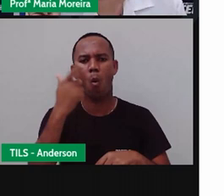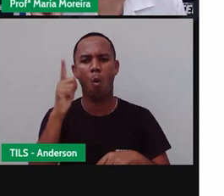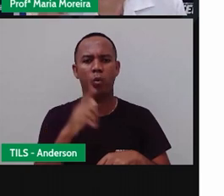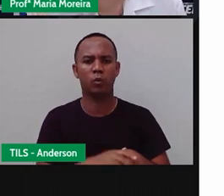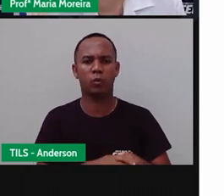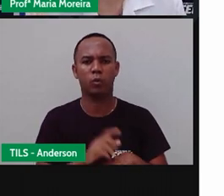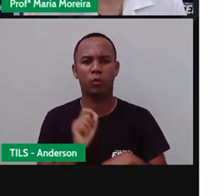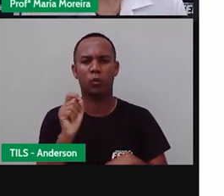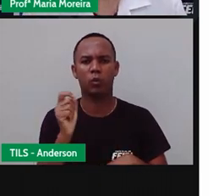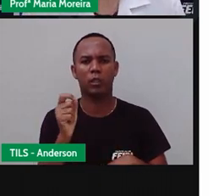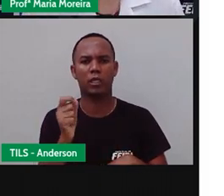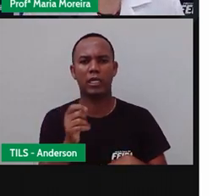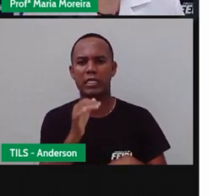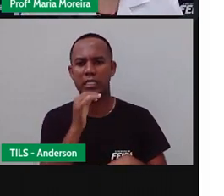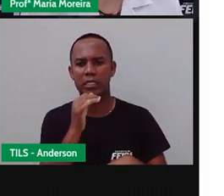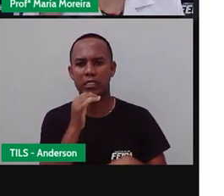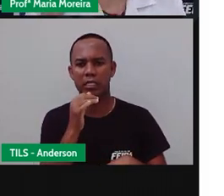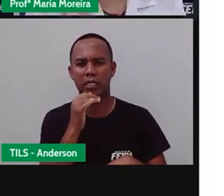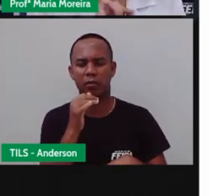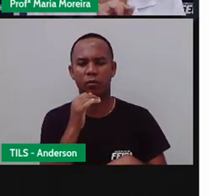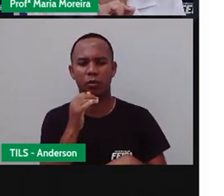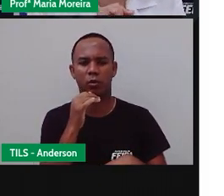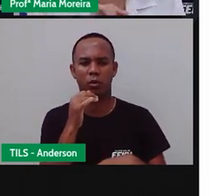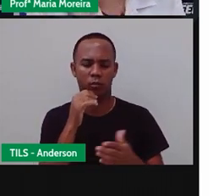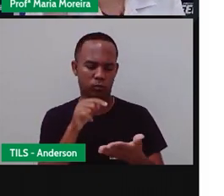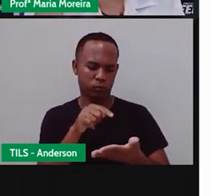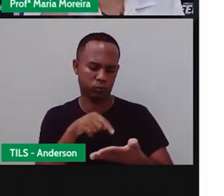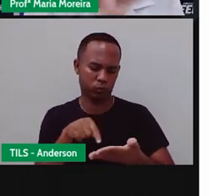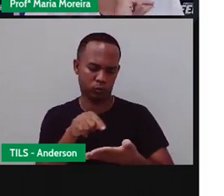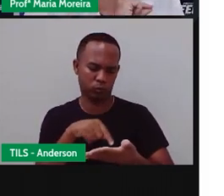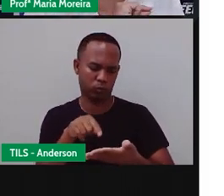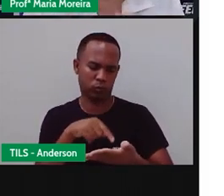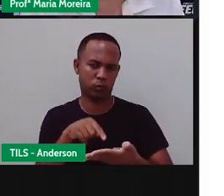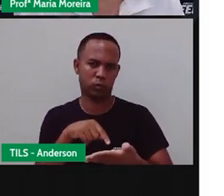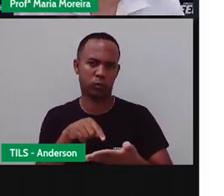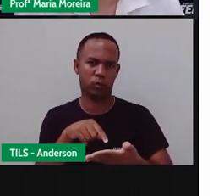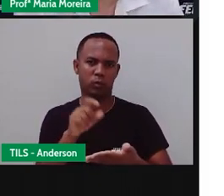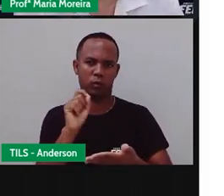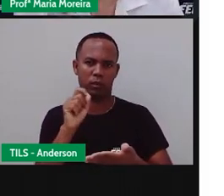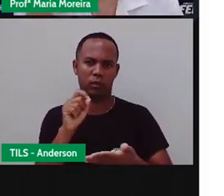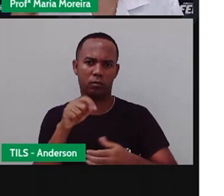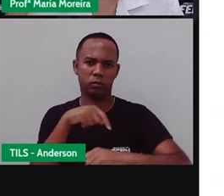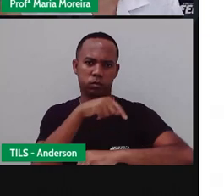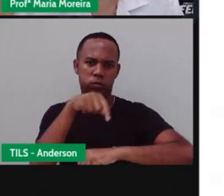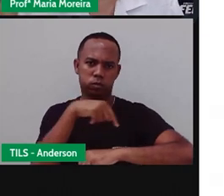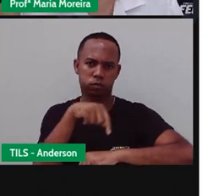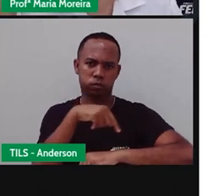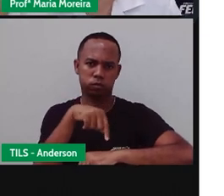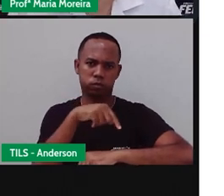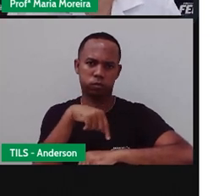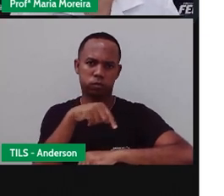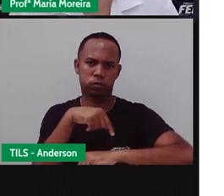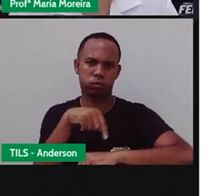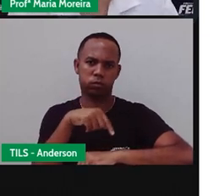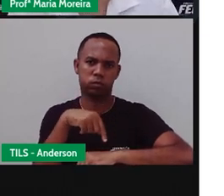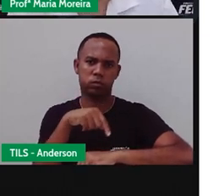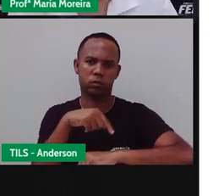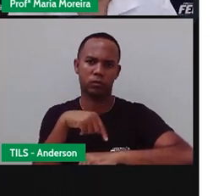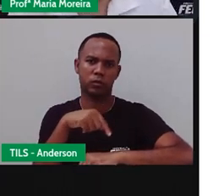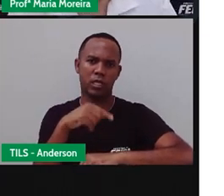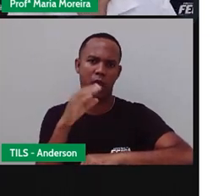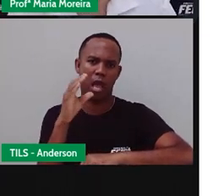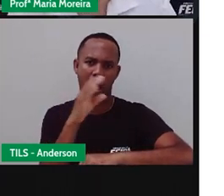a gente pode encontrar onde? No celular. É só a gente procurar lá em relógio, tem a opção cronômetro, e vocês vão perceber que ele passa bem mais